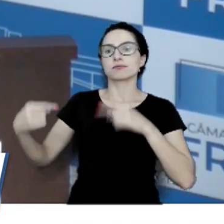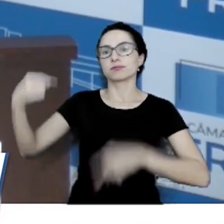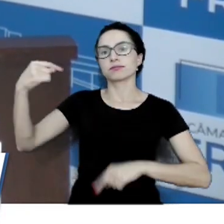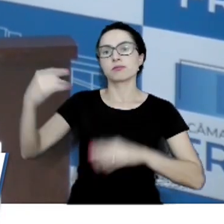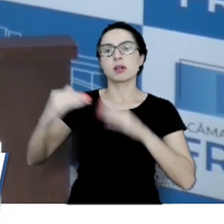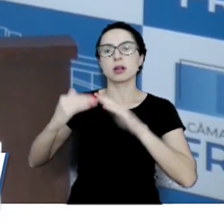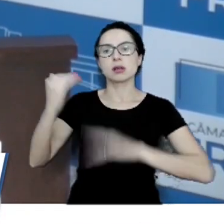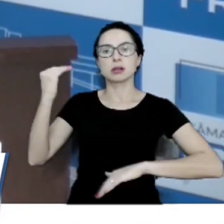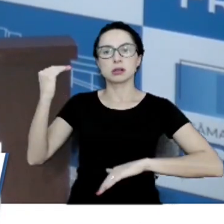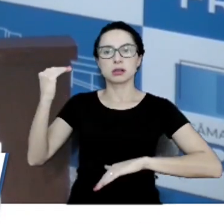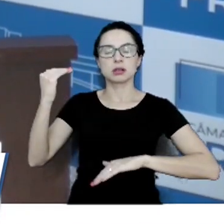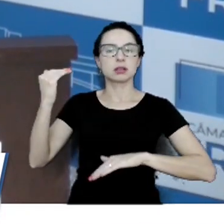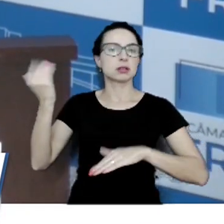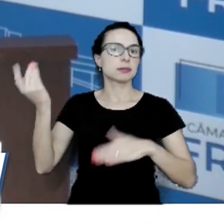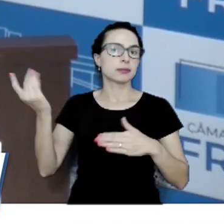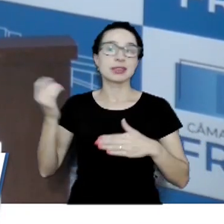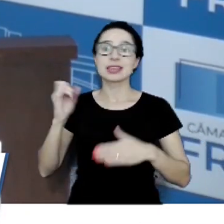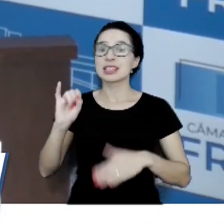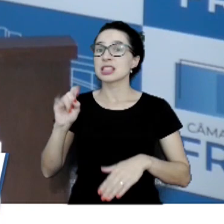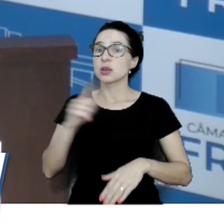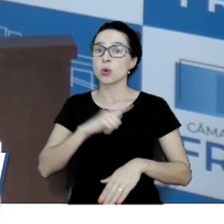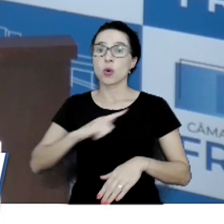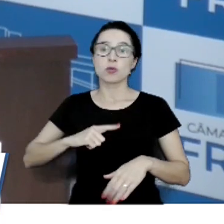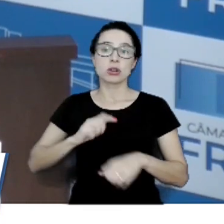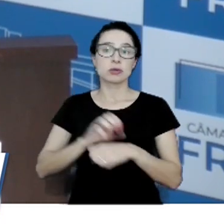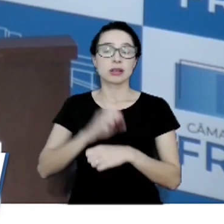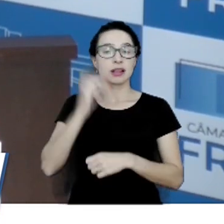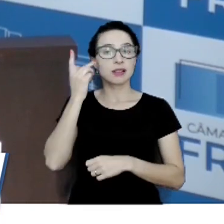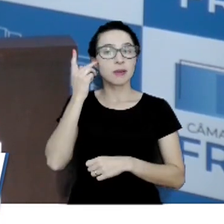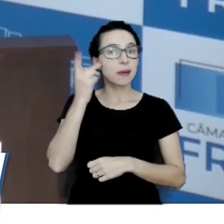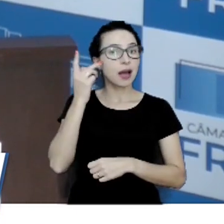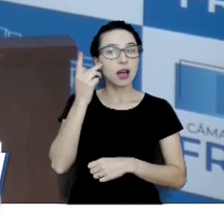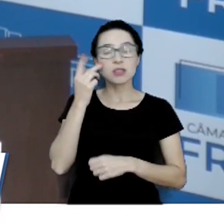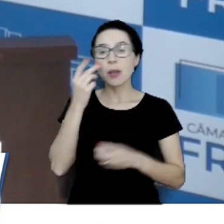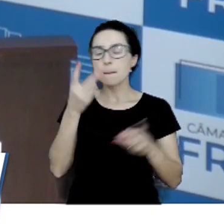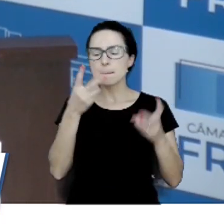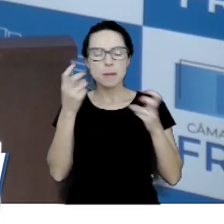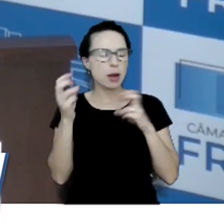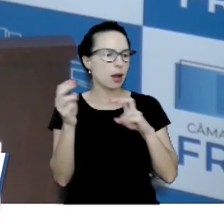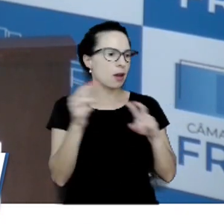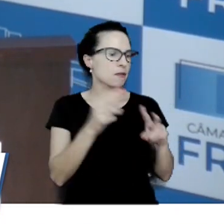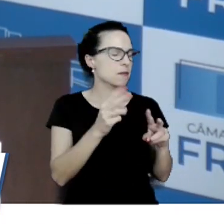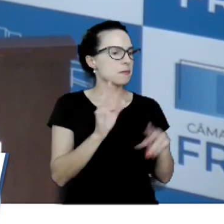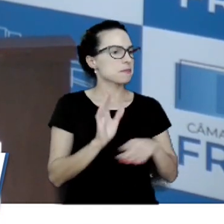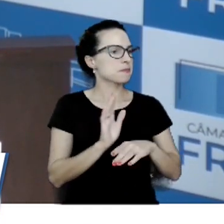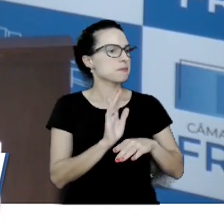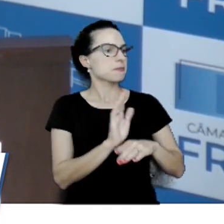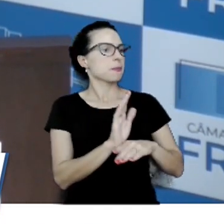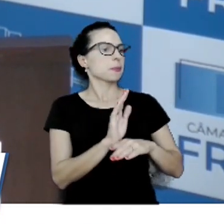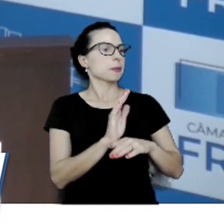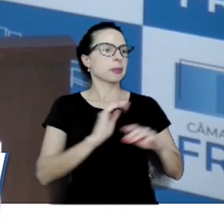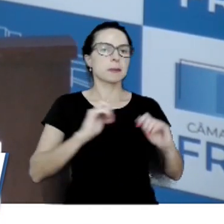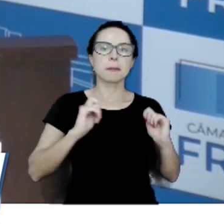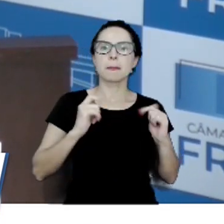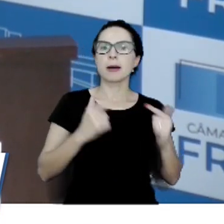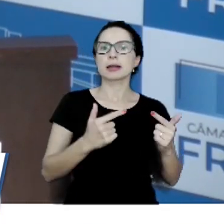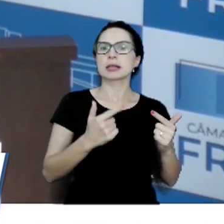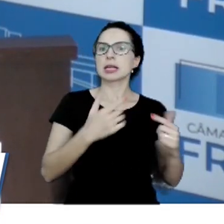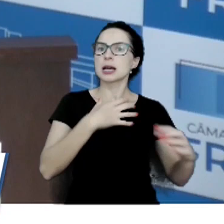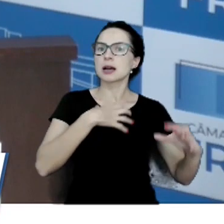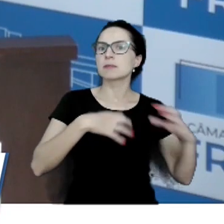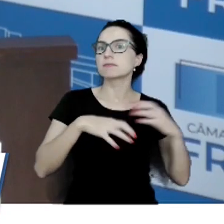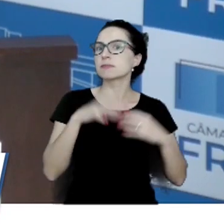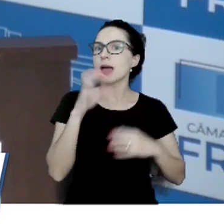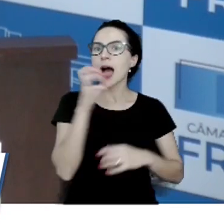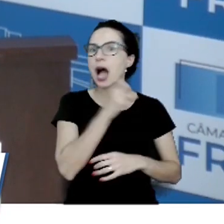E se o governo do Estado de São Paulo não olhar e ter uma atitude rápida,